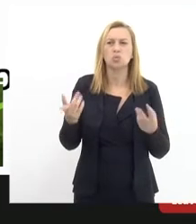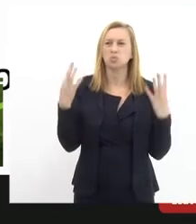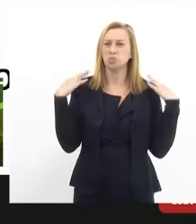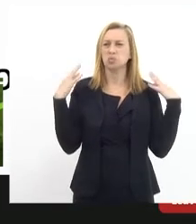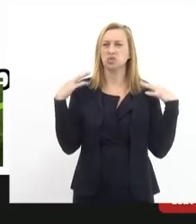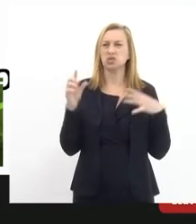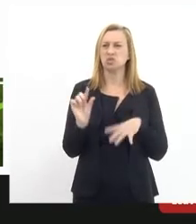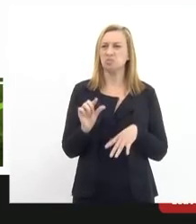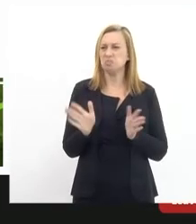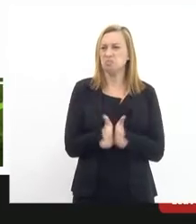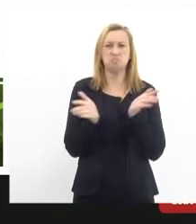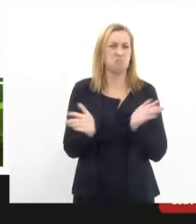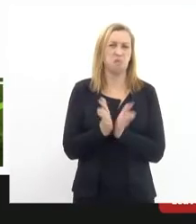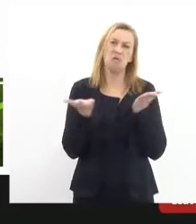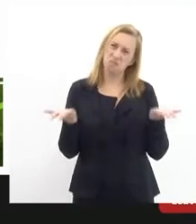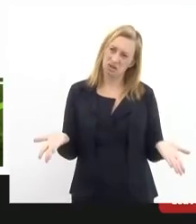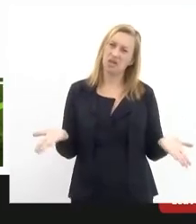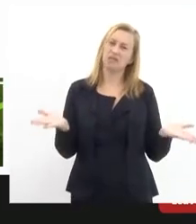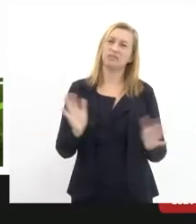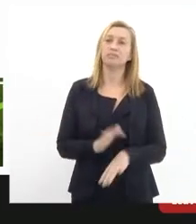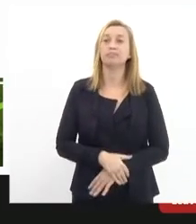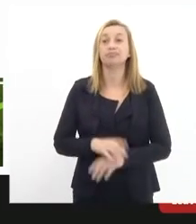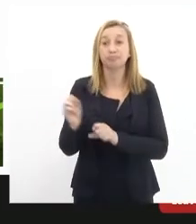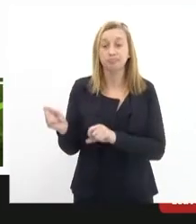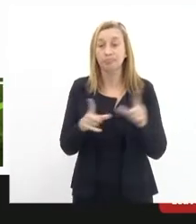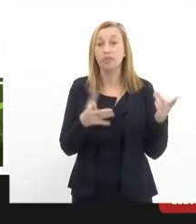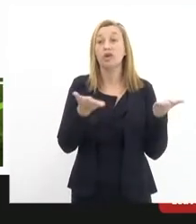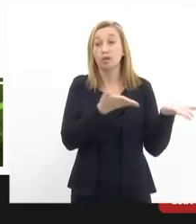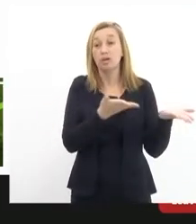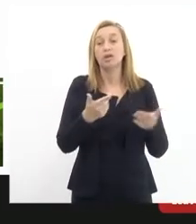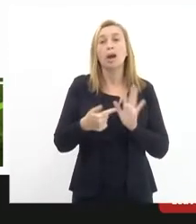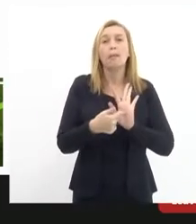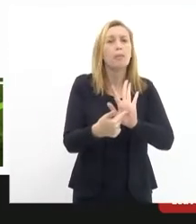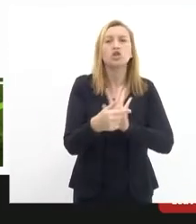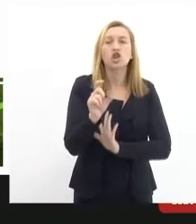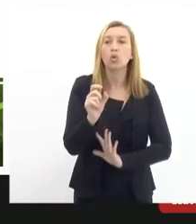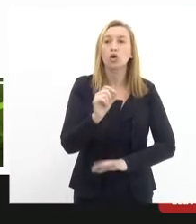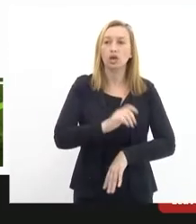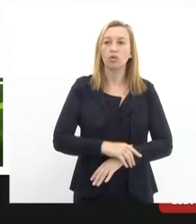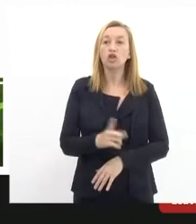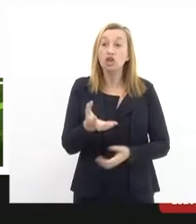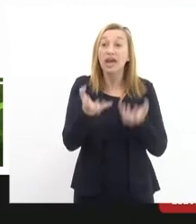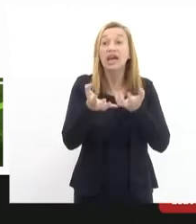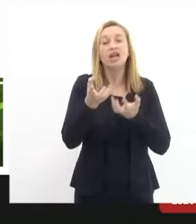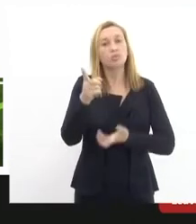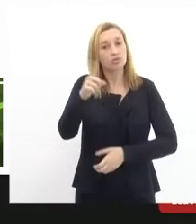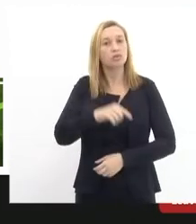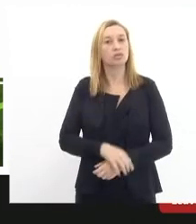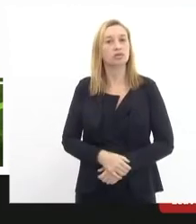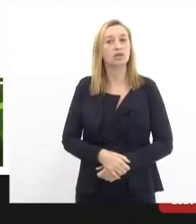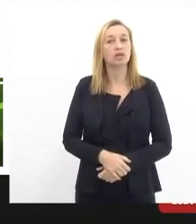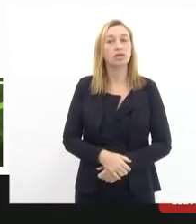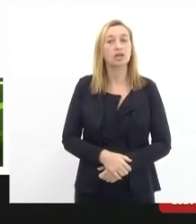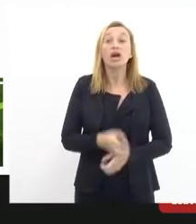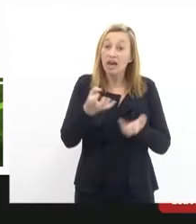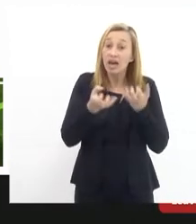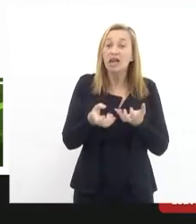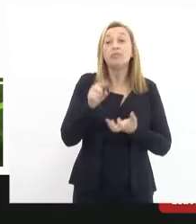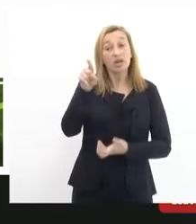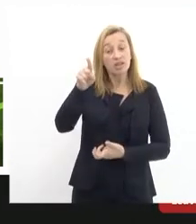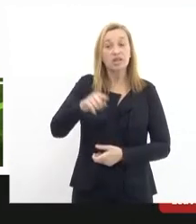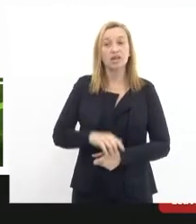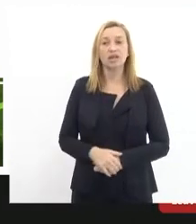nível, digamos. Vamos adiante, Paulo. Isso é para mostrar o bonde que queremos. O bonde que queremos é esse aí.